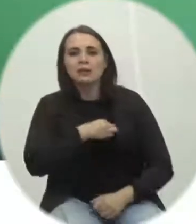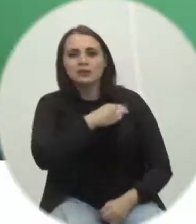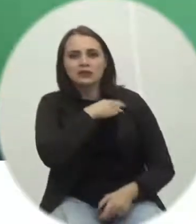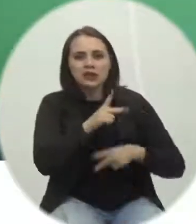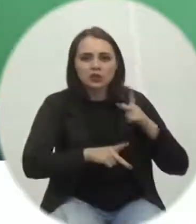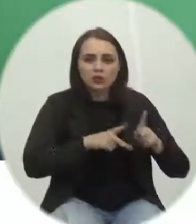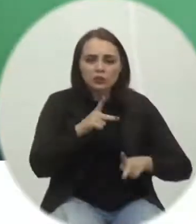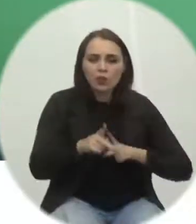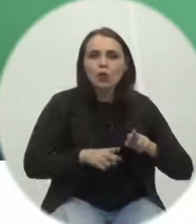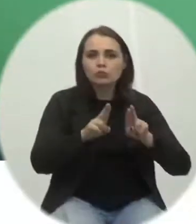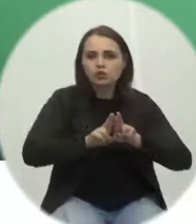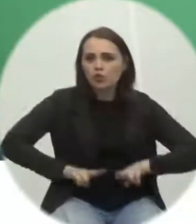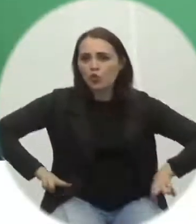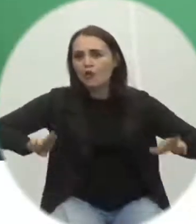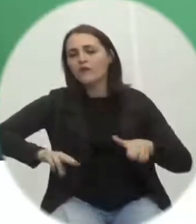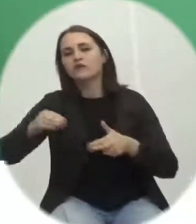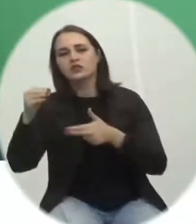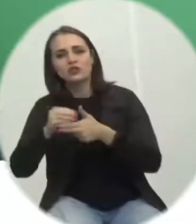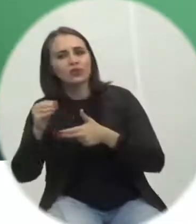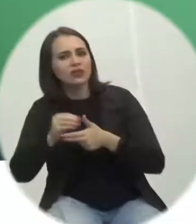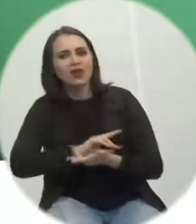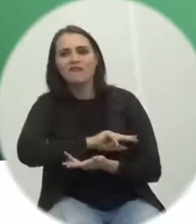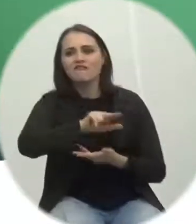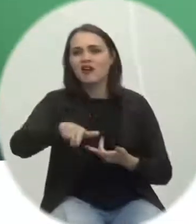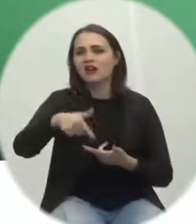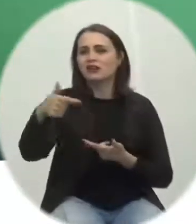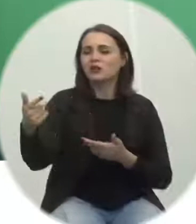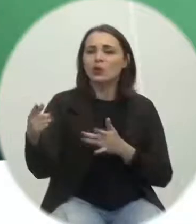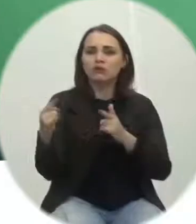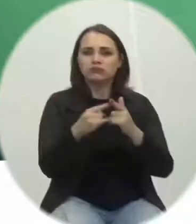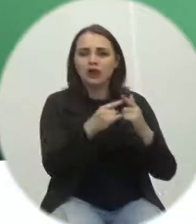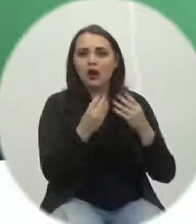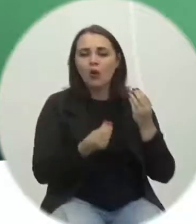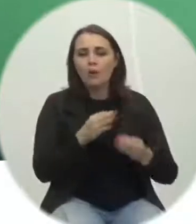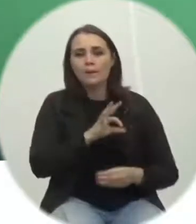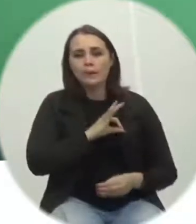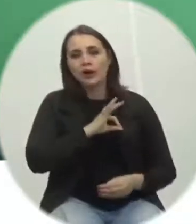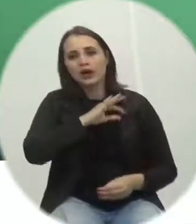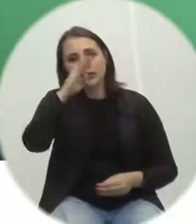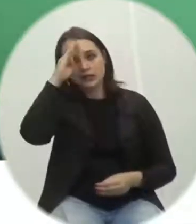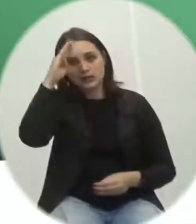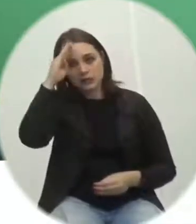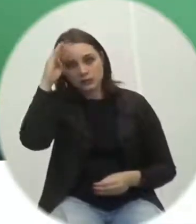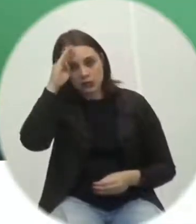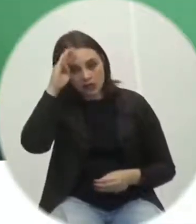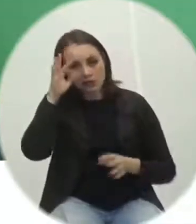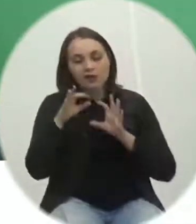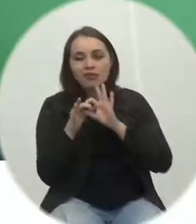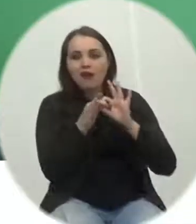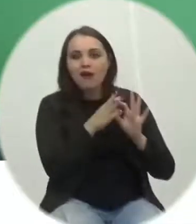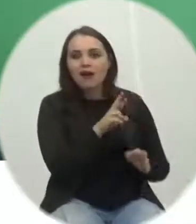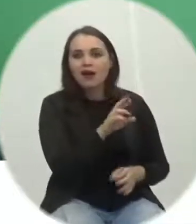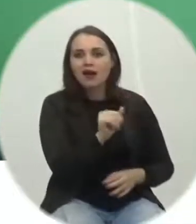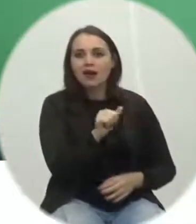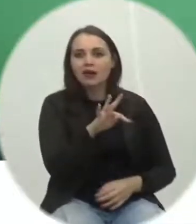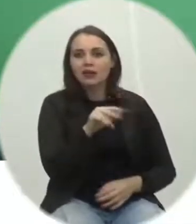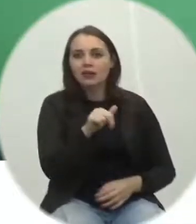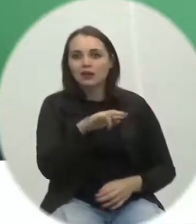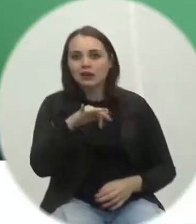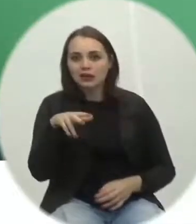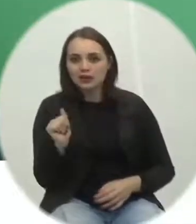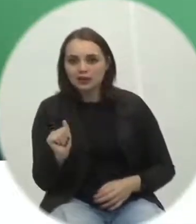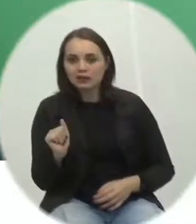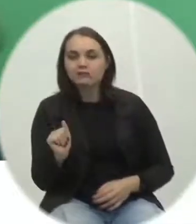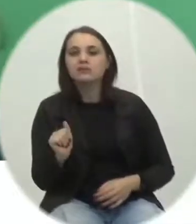UFSC, com a Unesc, com tantas outras entidades como a Polícia Militar, através da Rede Catarina, aqui também representada